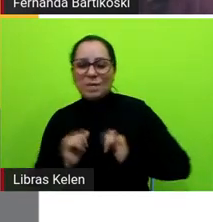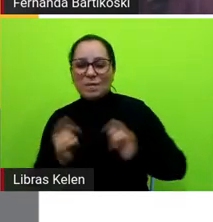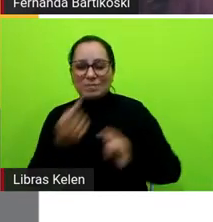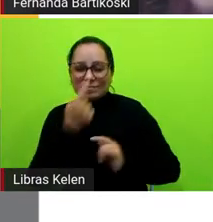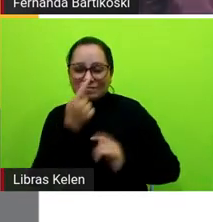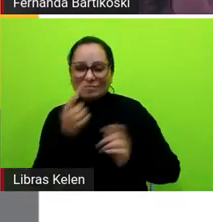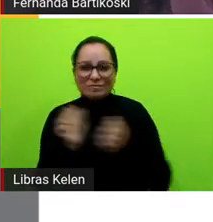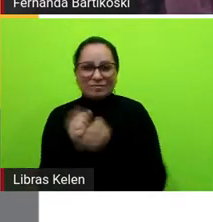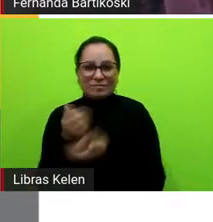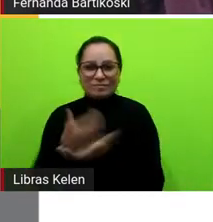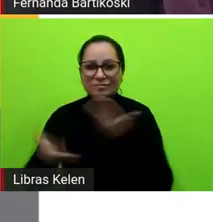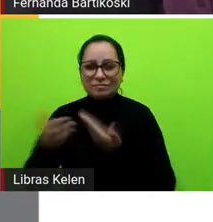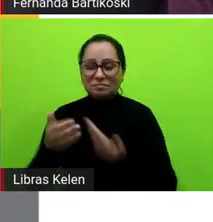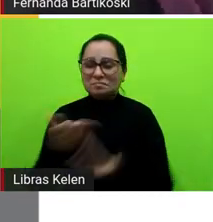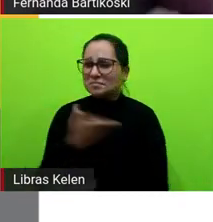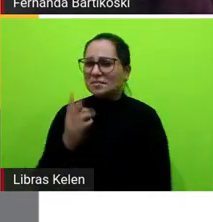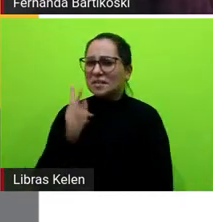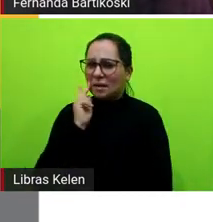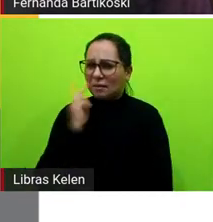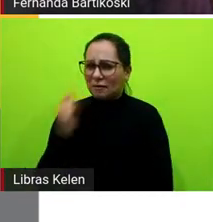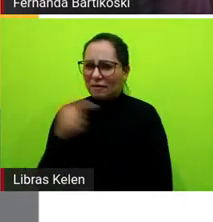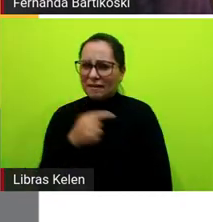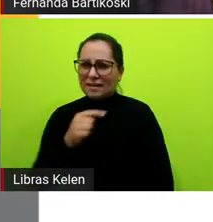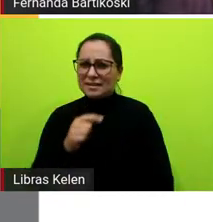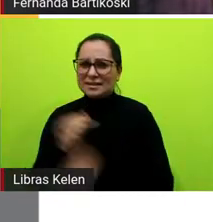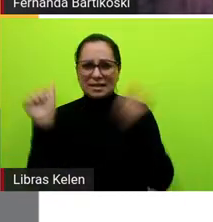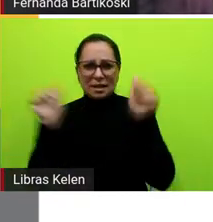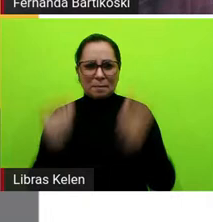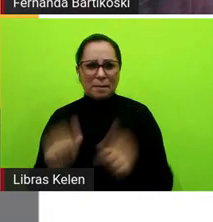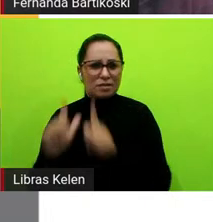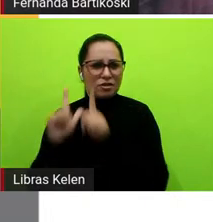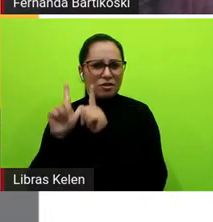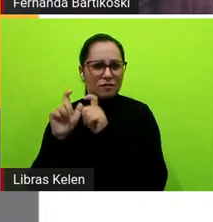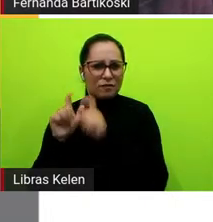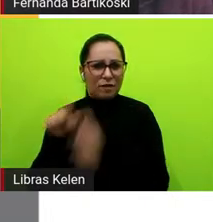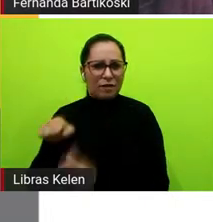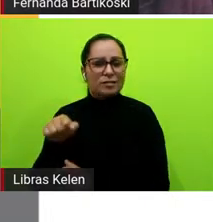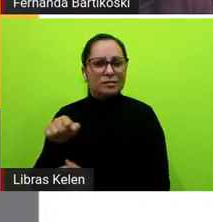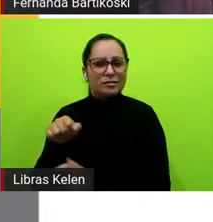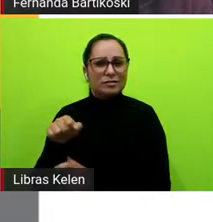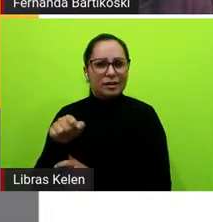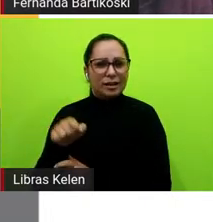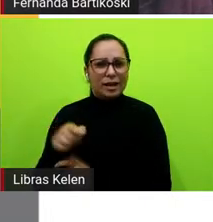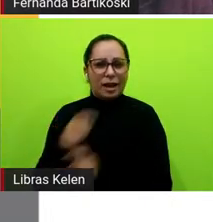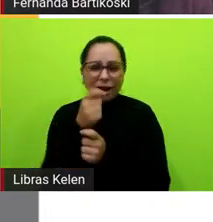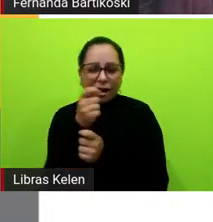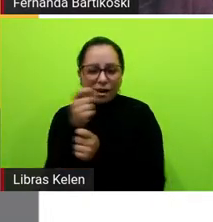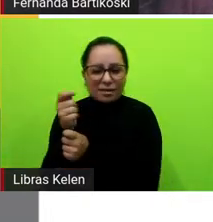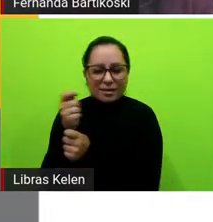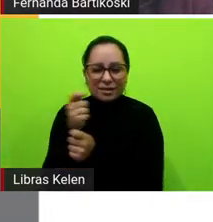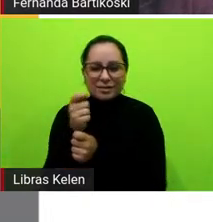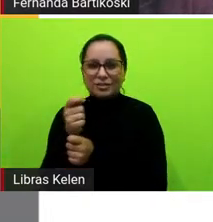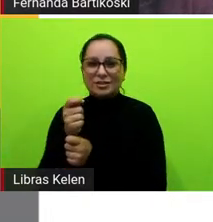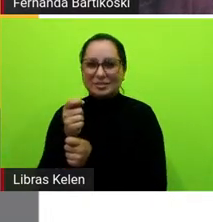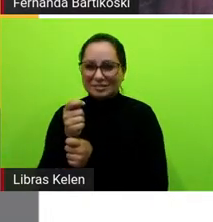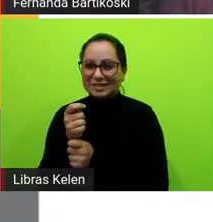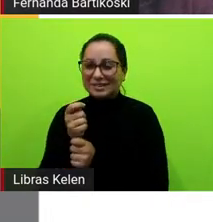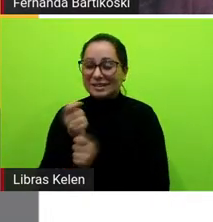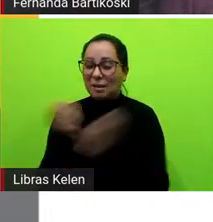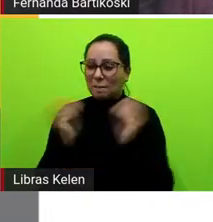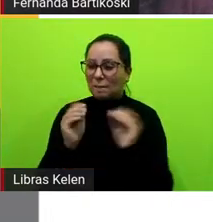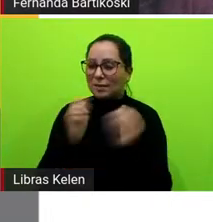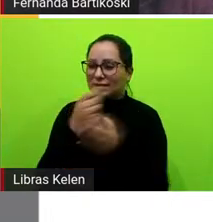Alguém reconhece esse personagem, esse detetive que está na tela? Comenta aqui no chat, vamos ver quem é